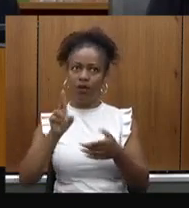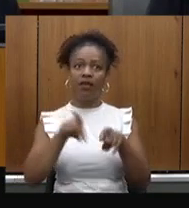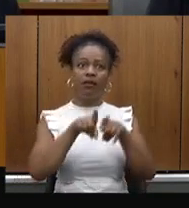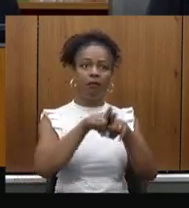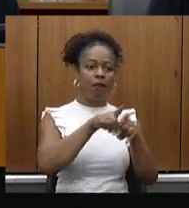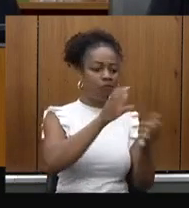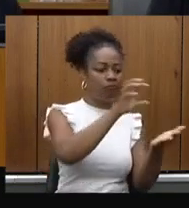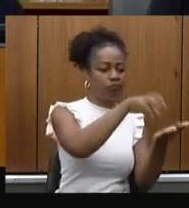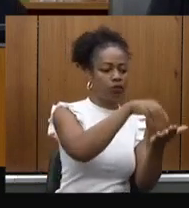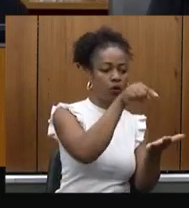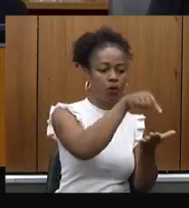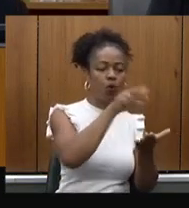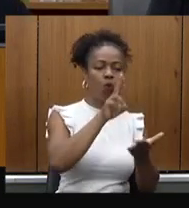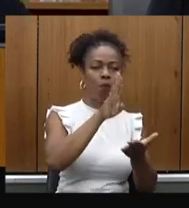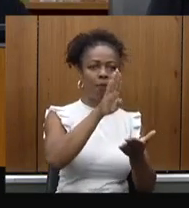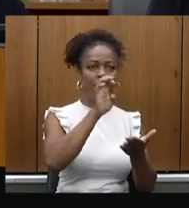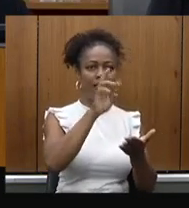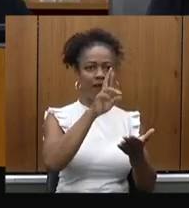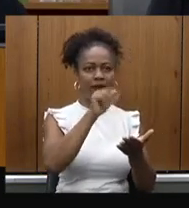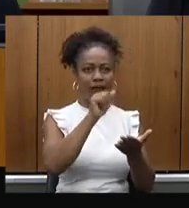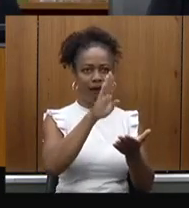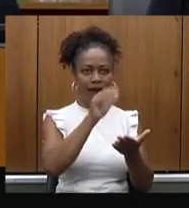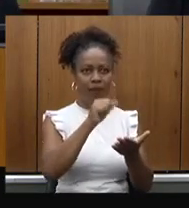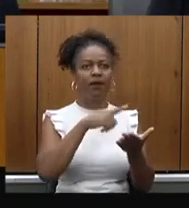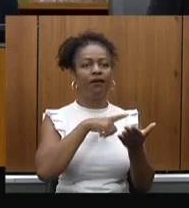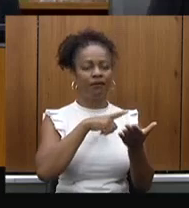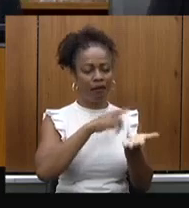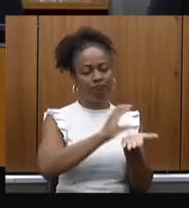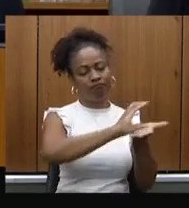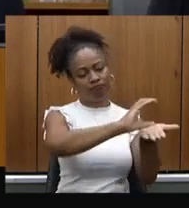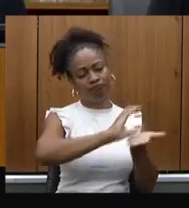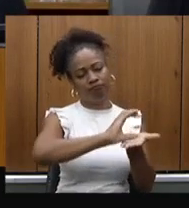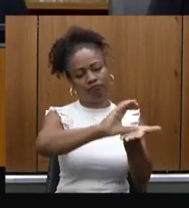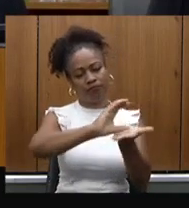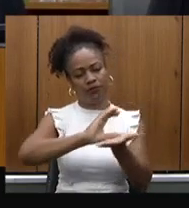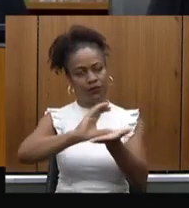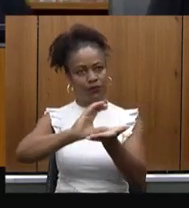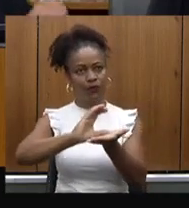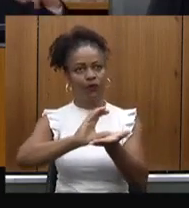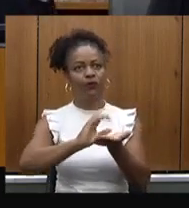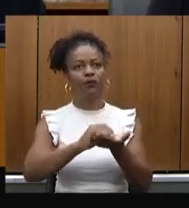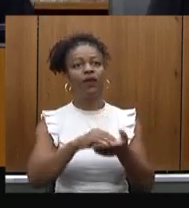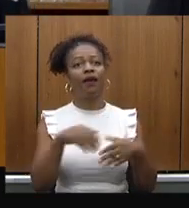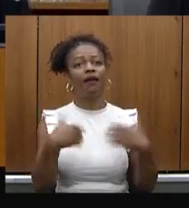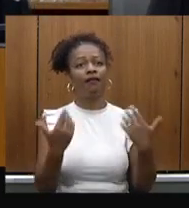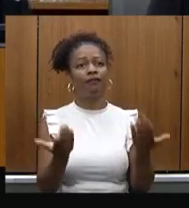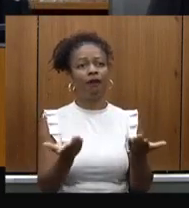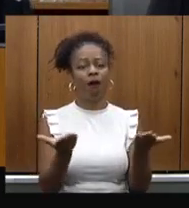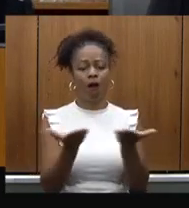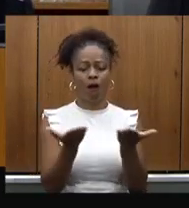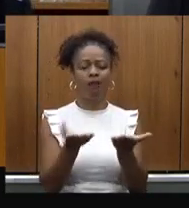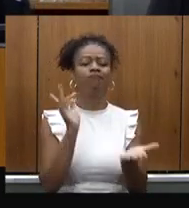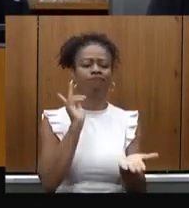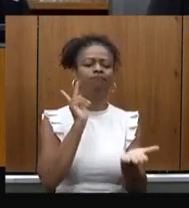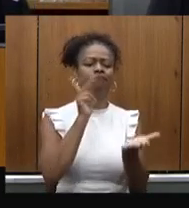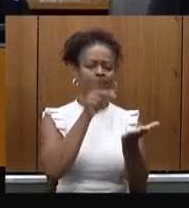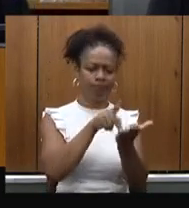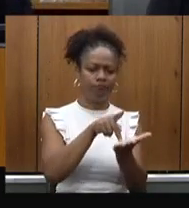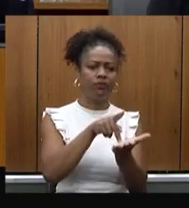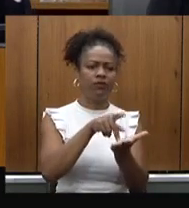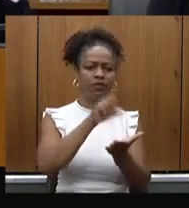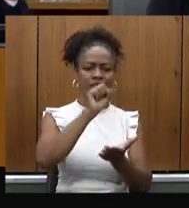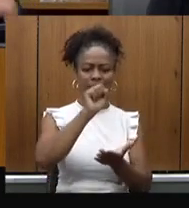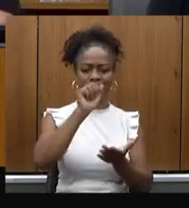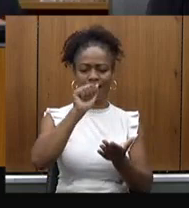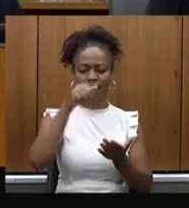estamos na fase de formalização para repassar o recurso. Então, já é uma realidade o SAMU sendo implementado em